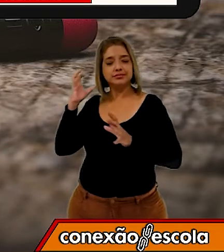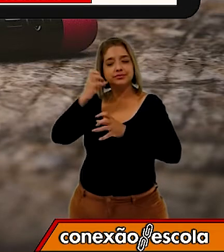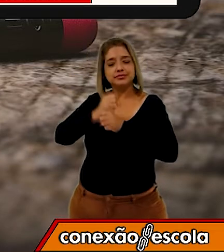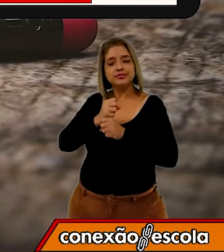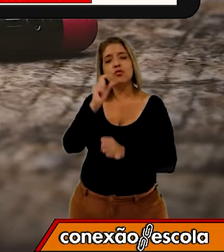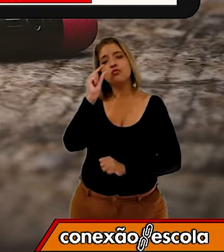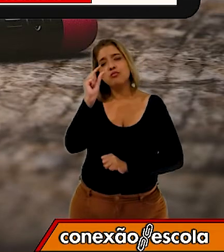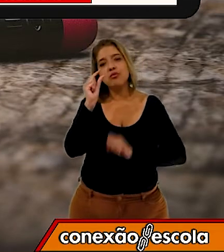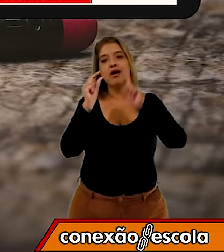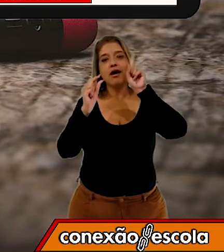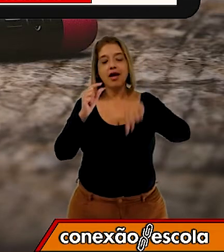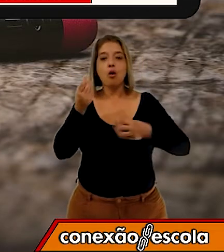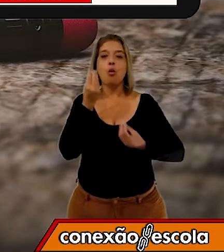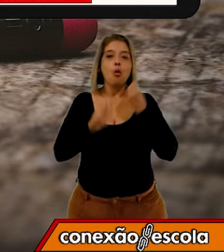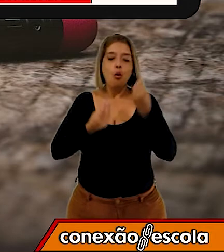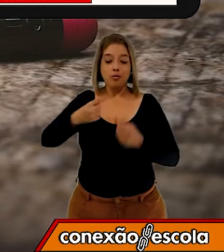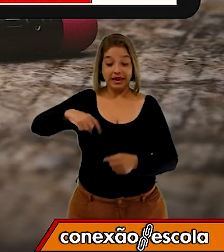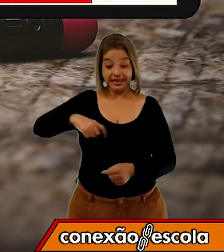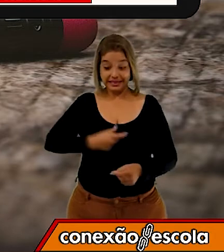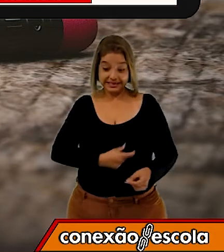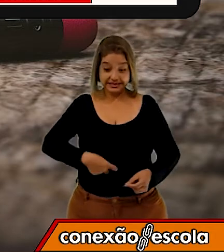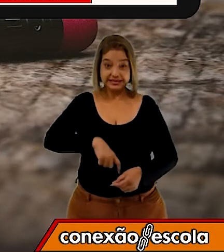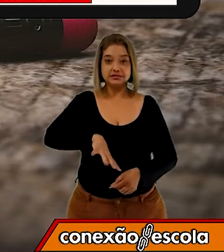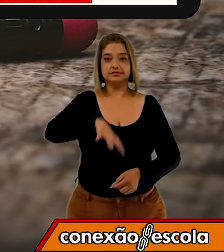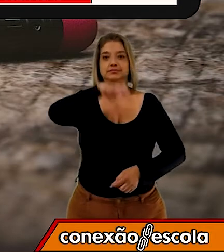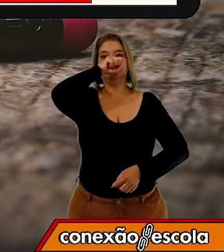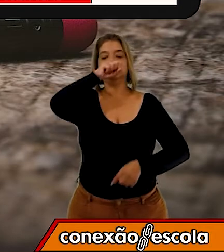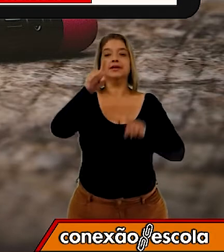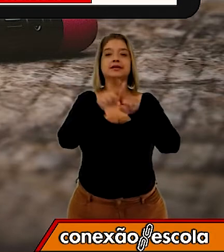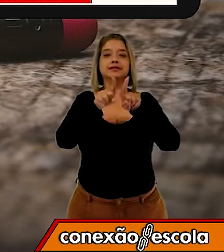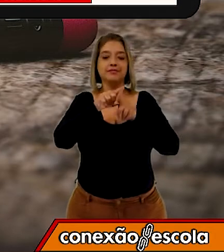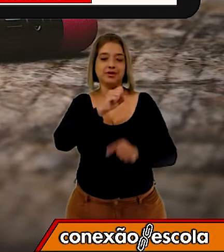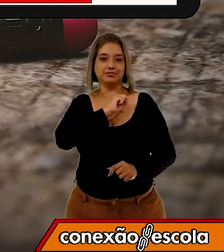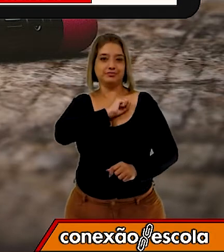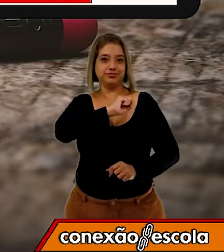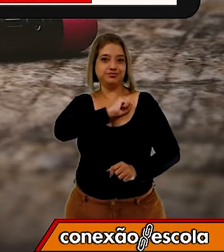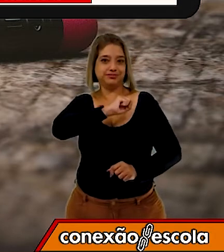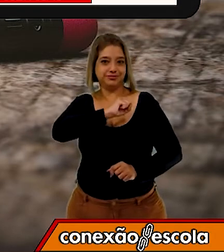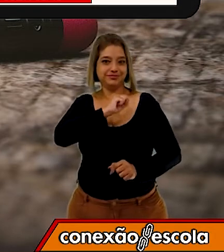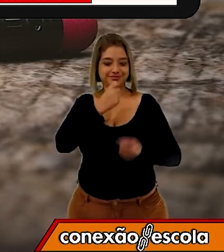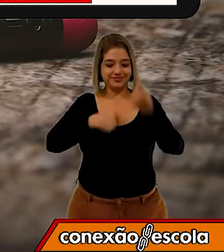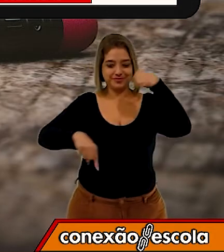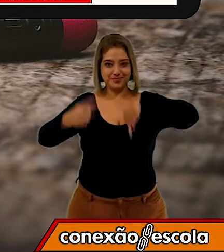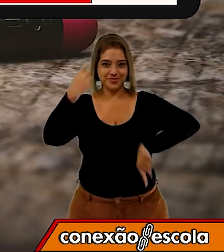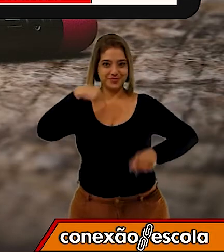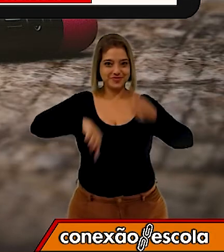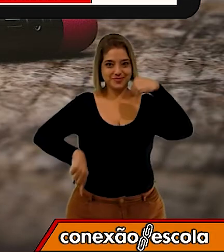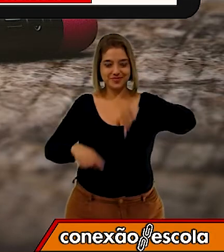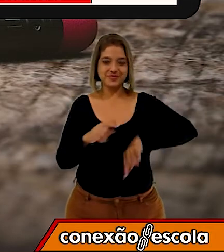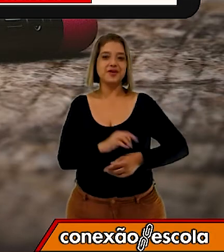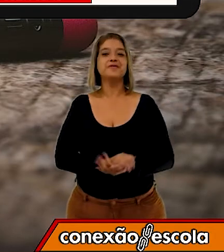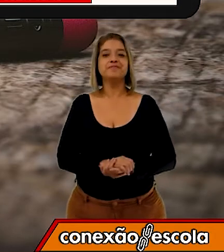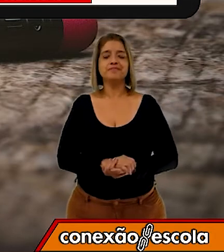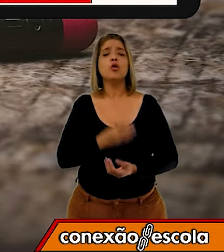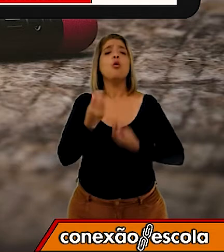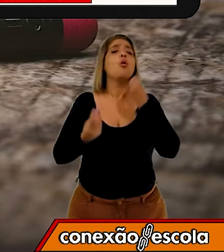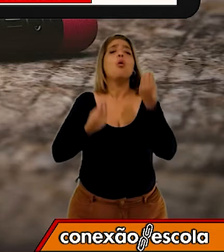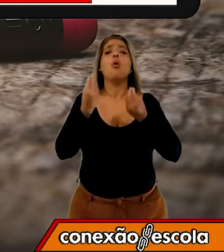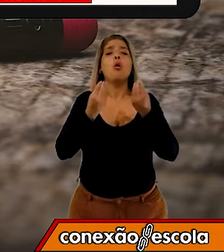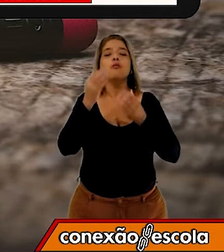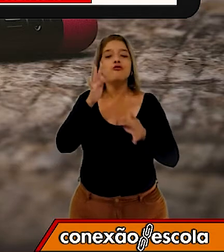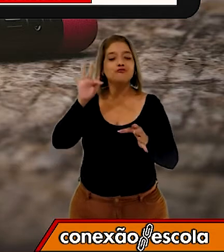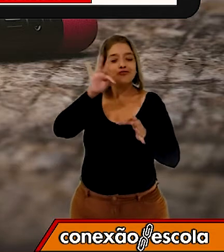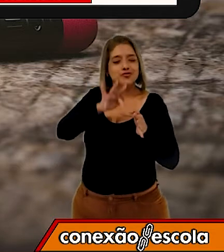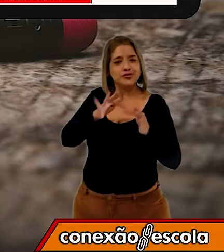nossa digestão, respiração e circulação. Como tudo funciona